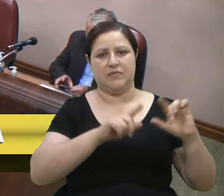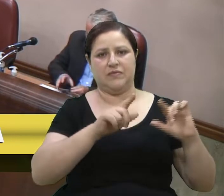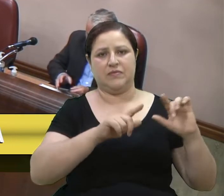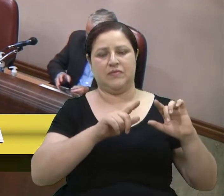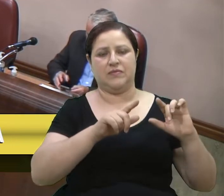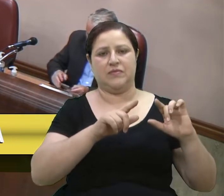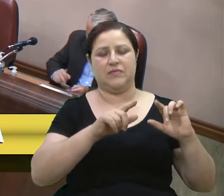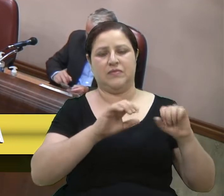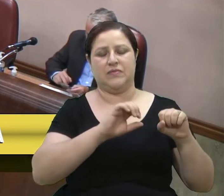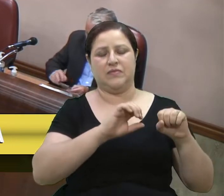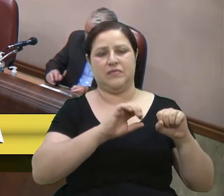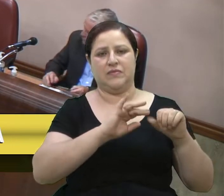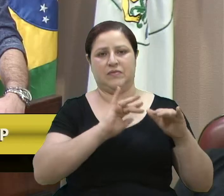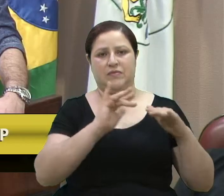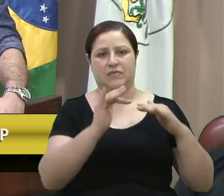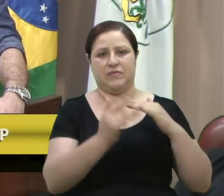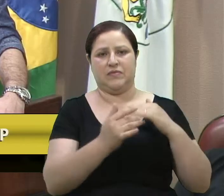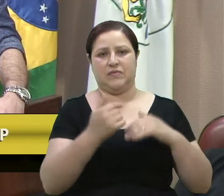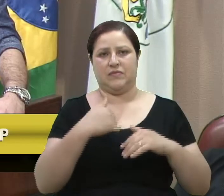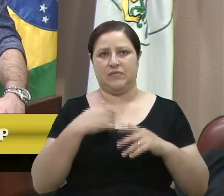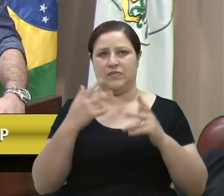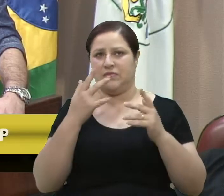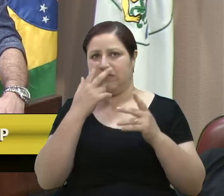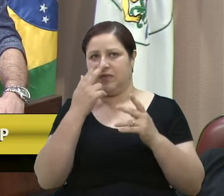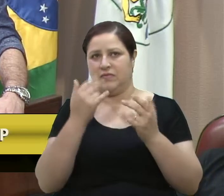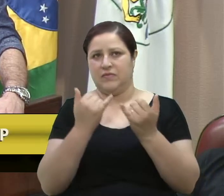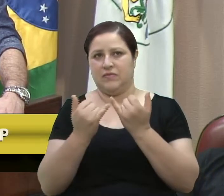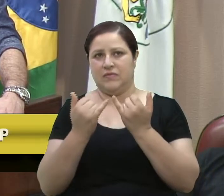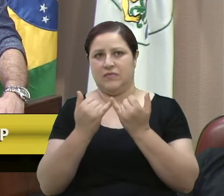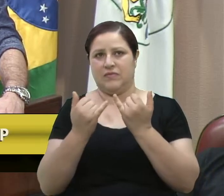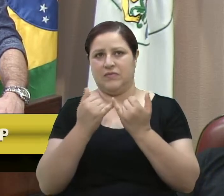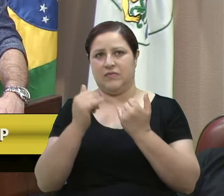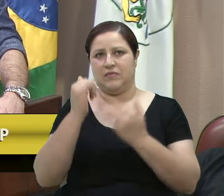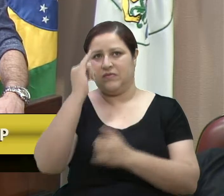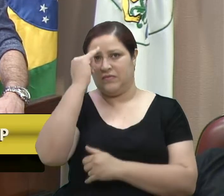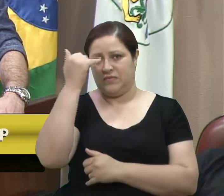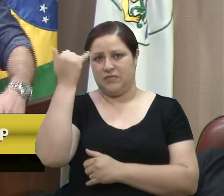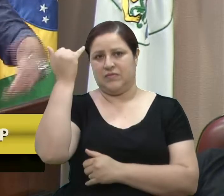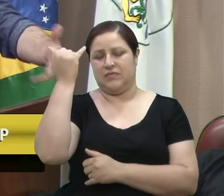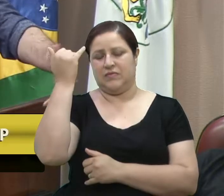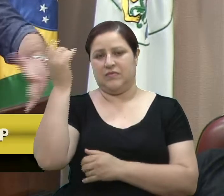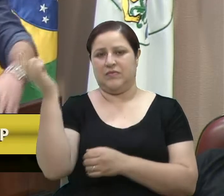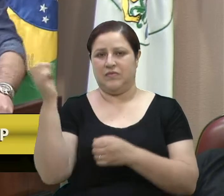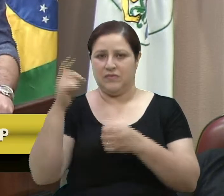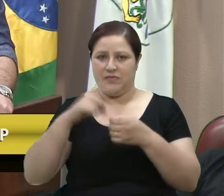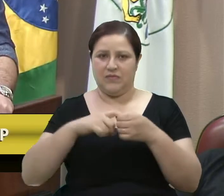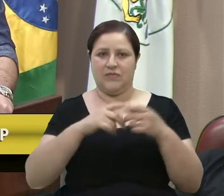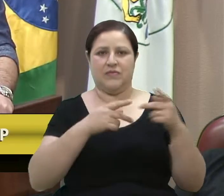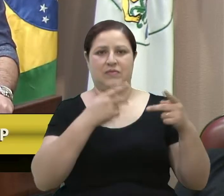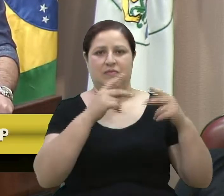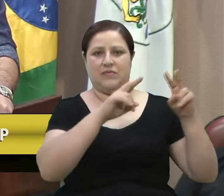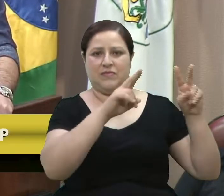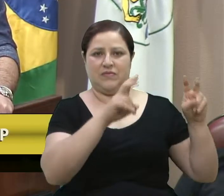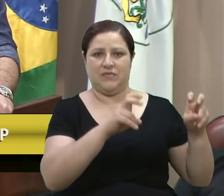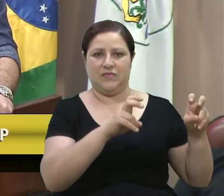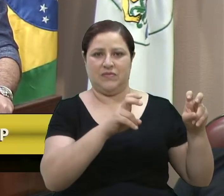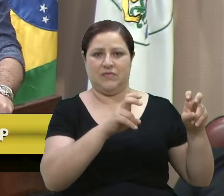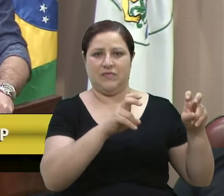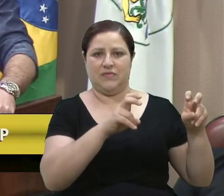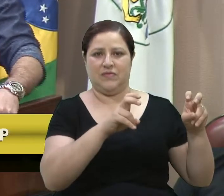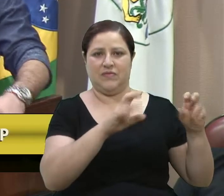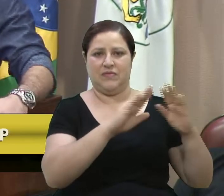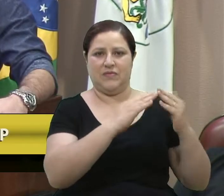Eu estou mais ou menos que nem o vereador Zé D'Ambrosso, volta e meia eu venho e falo do Colégio Tiradentes, como ele fala do Bombeiros da Zona Norte.